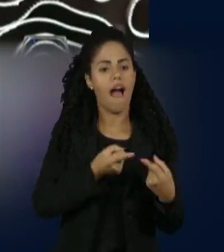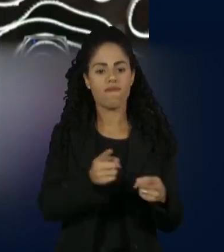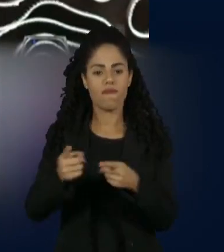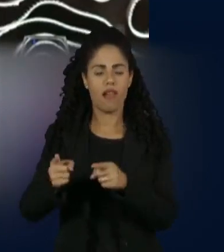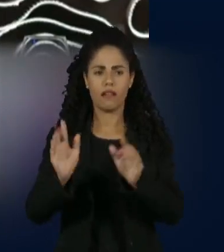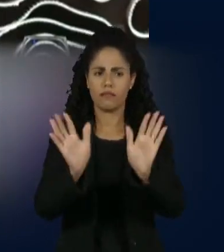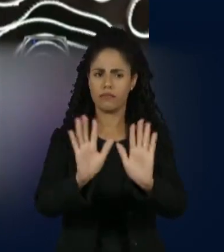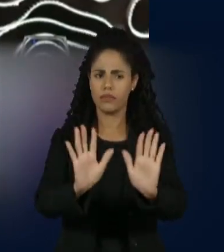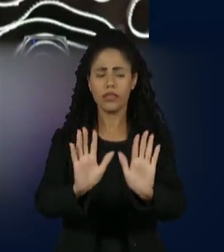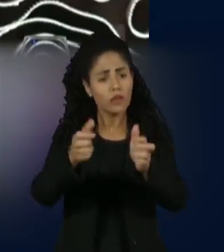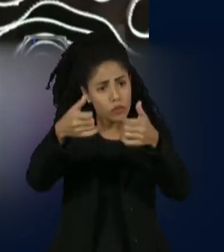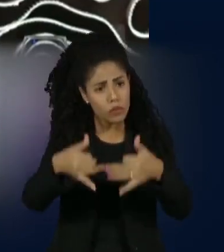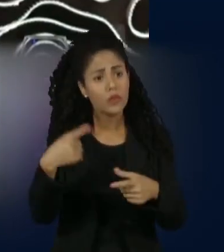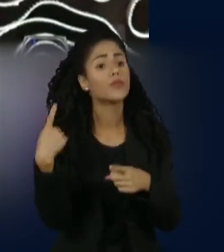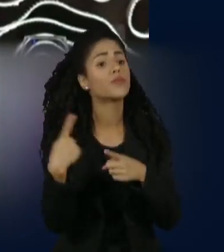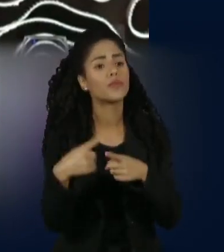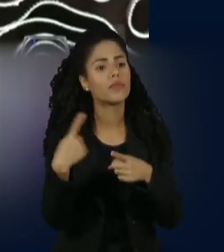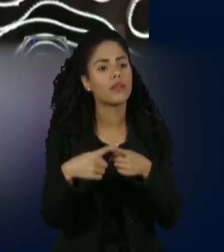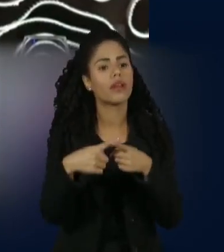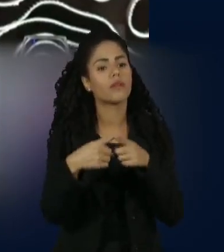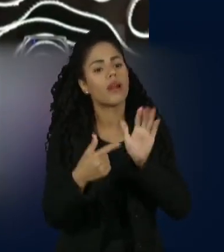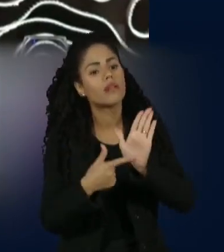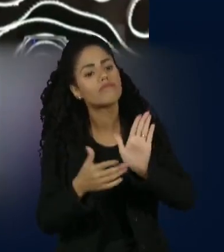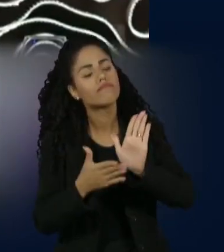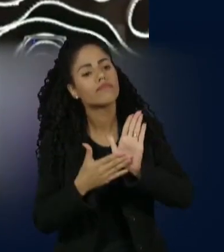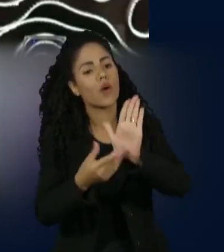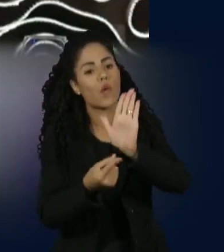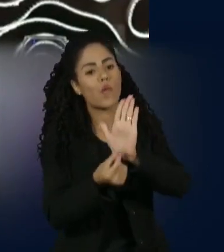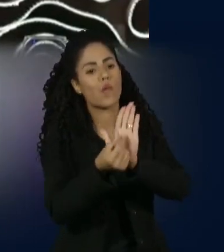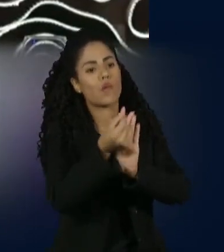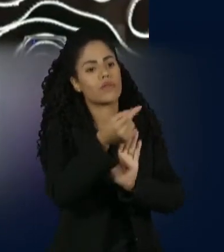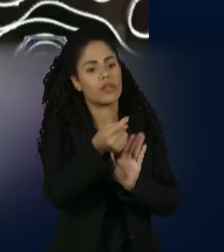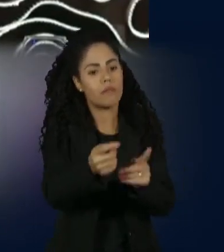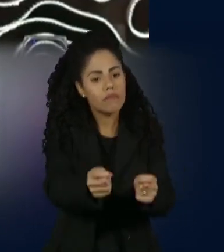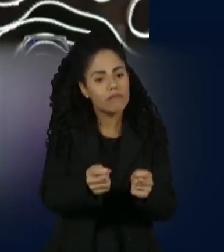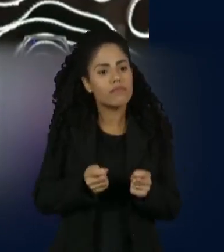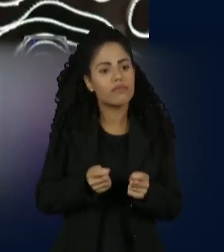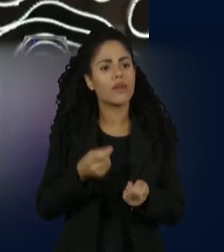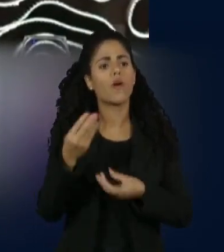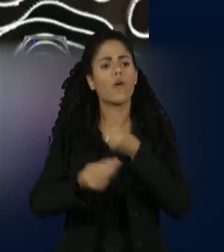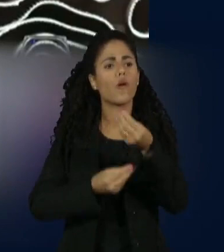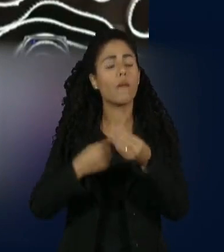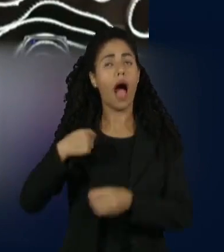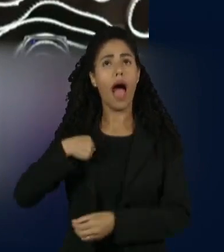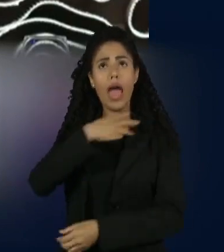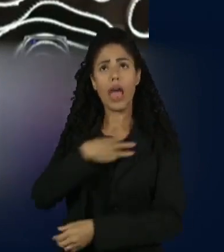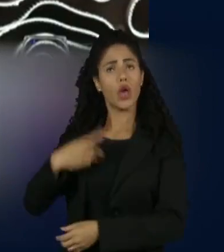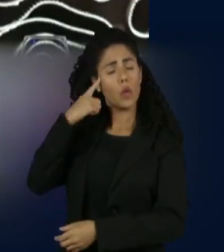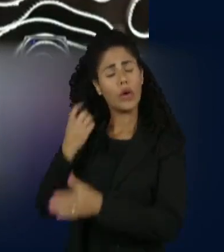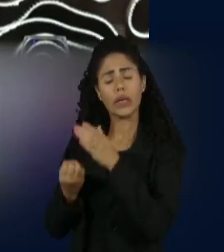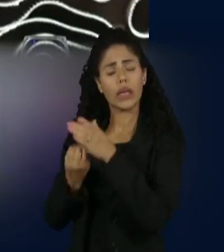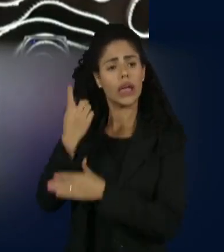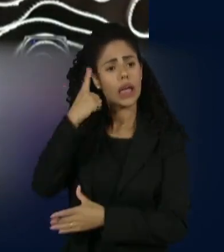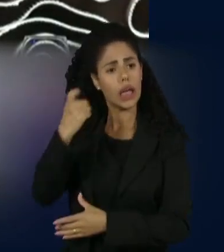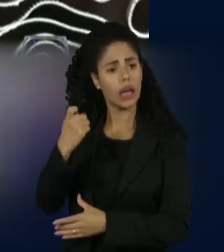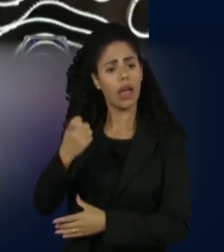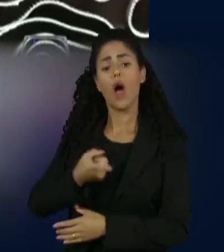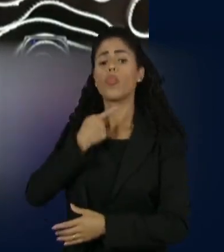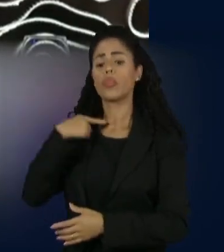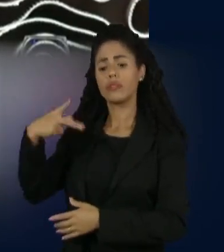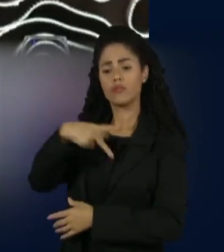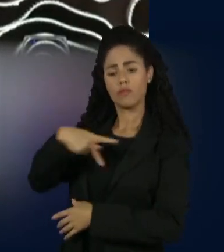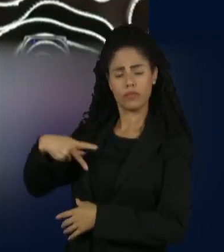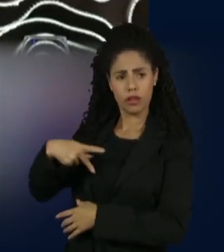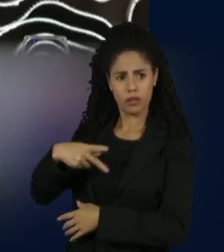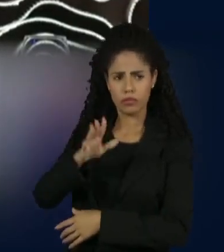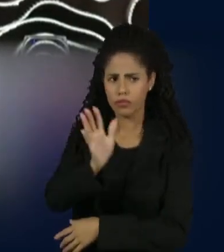ninguém. Eu falo isso porque o resultado fiscal não é da cabeça do ministro da Fazenda nem do desejo do presidente da